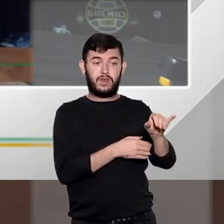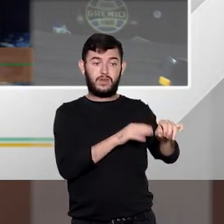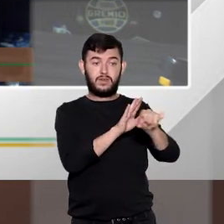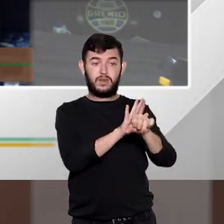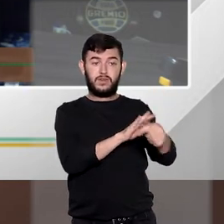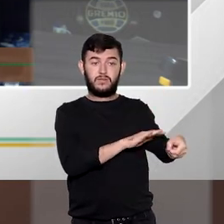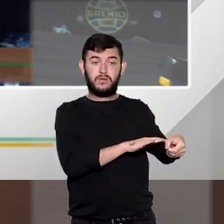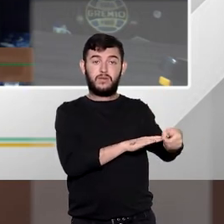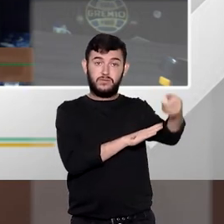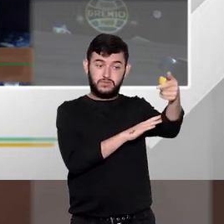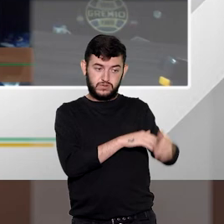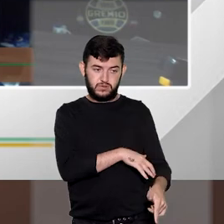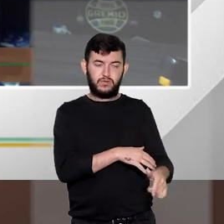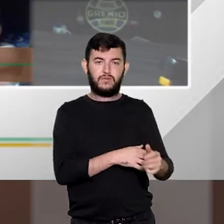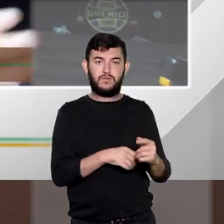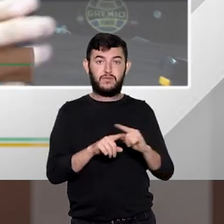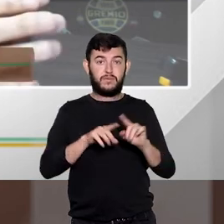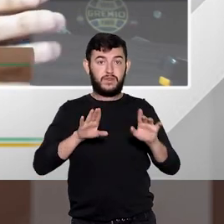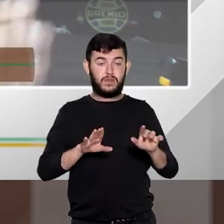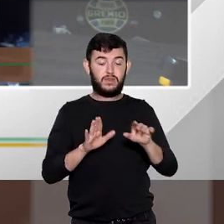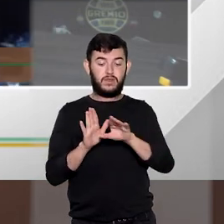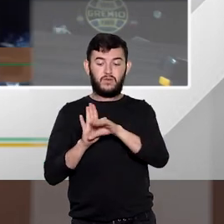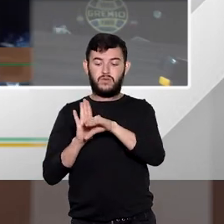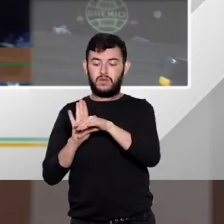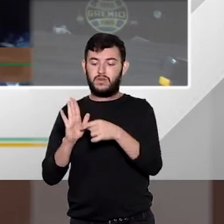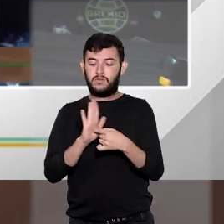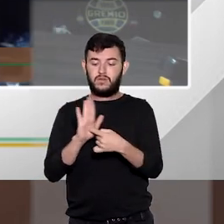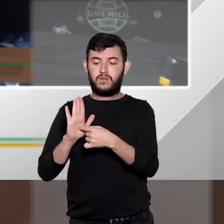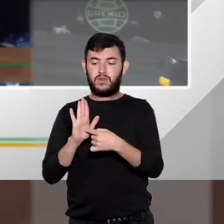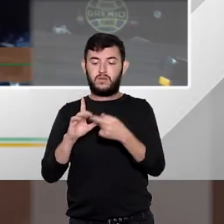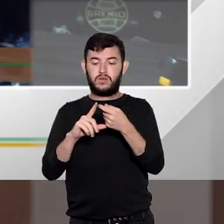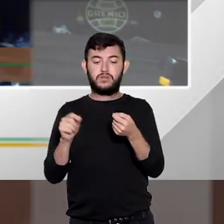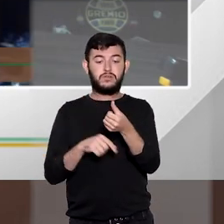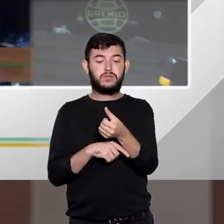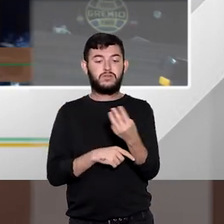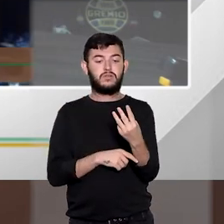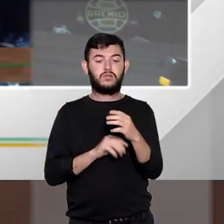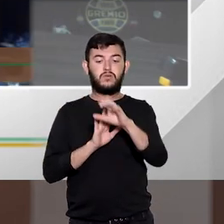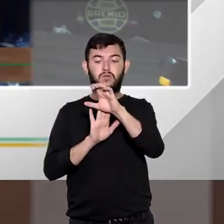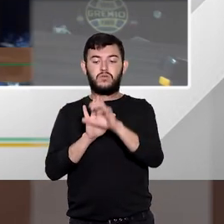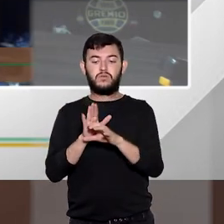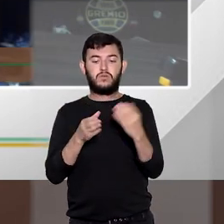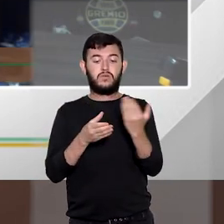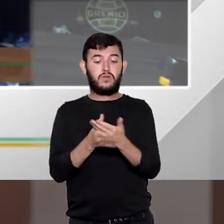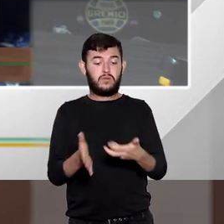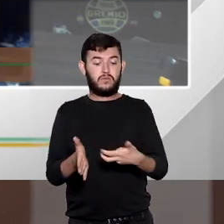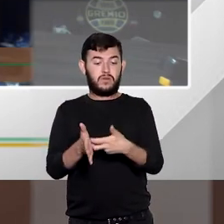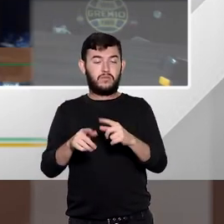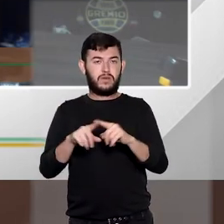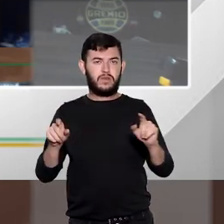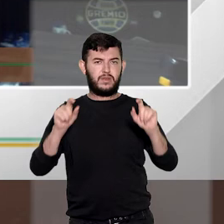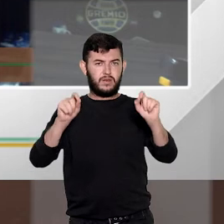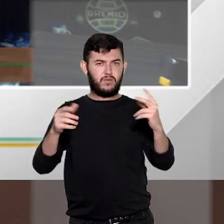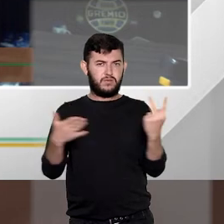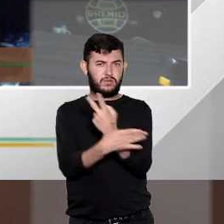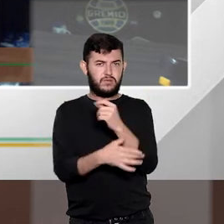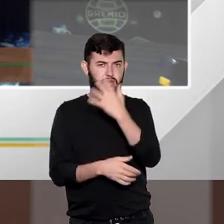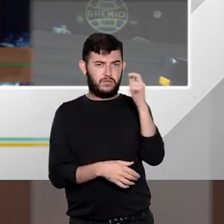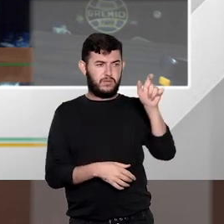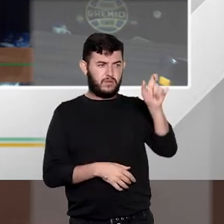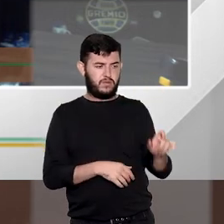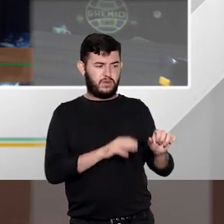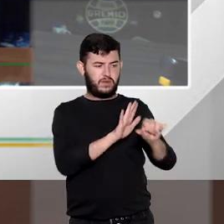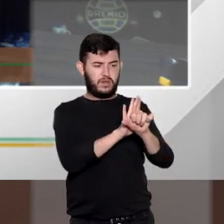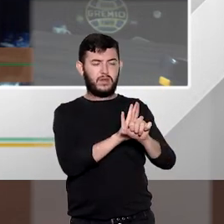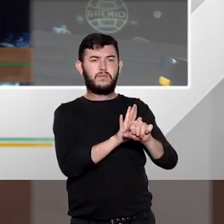esse conceito, ele está fixado no artigo 63 do Código Penal. Então, reincidência, para os nossos ouvintes, não é o cara praticar